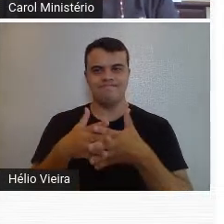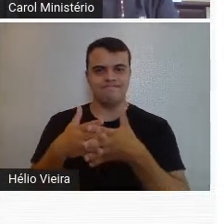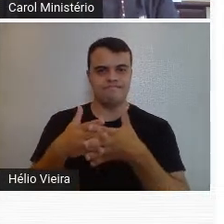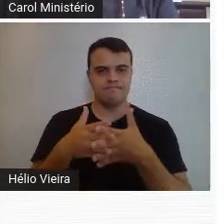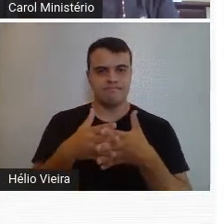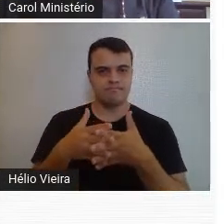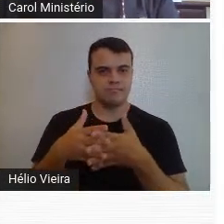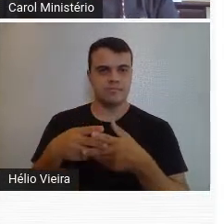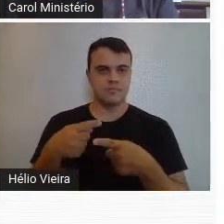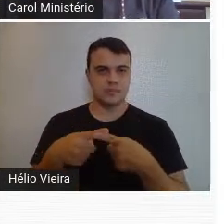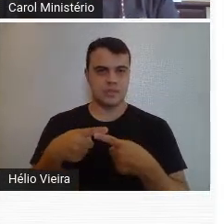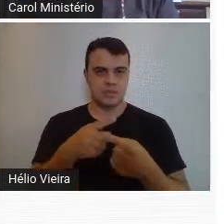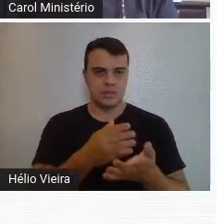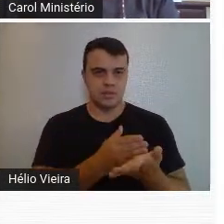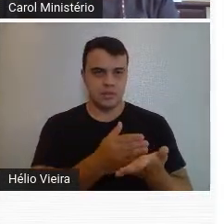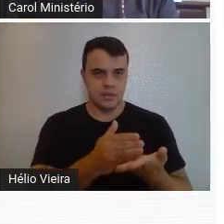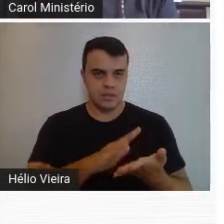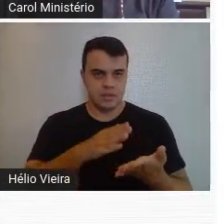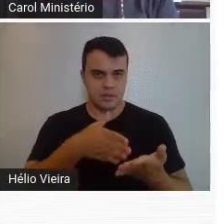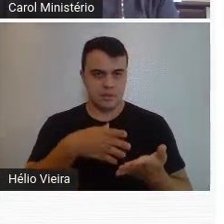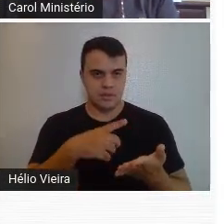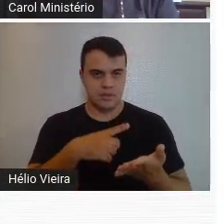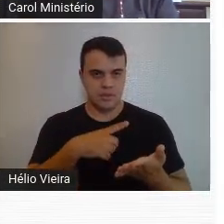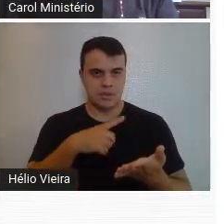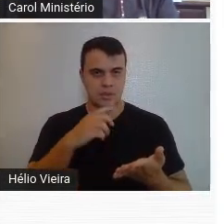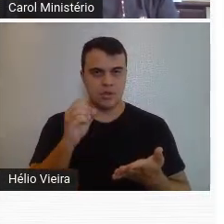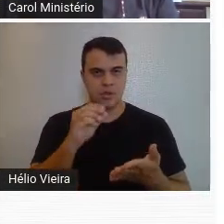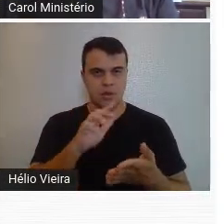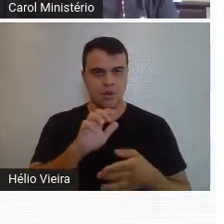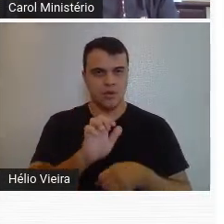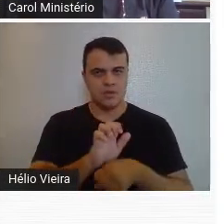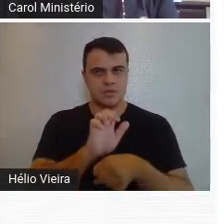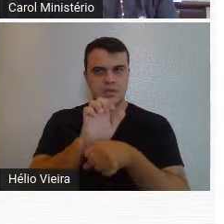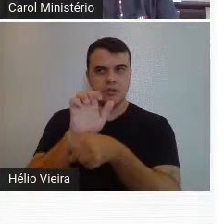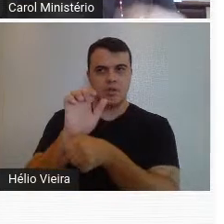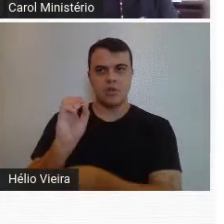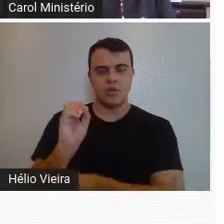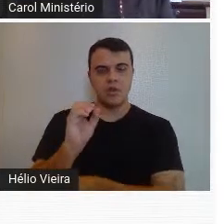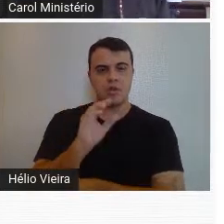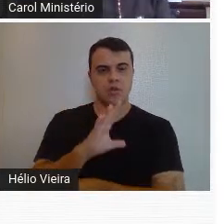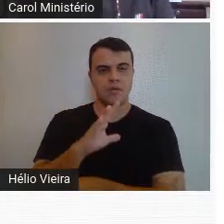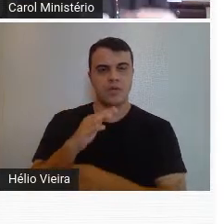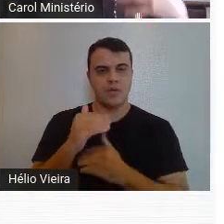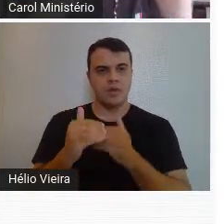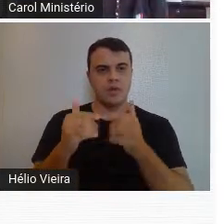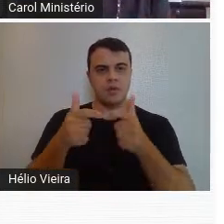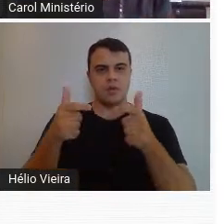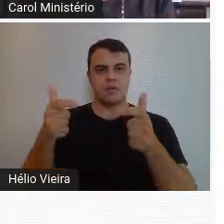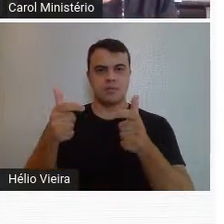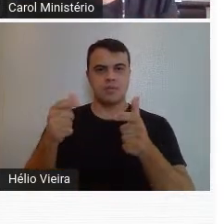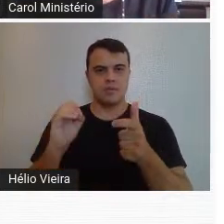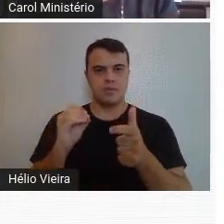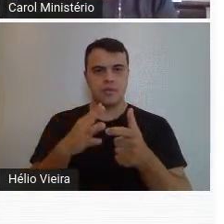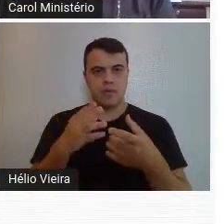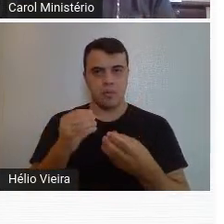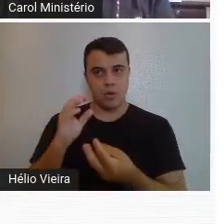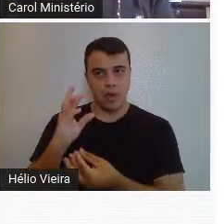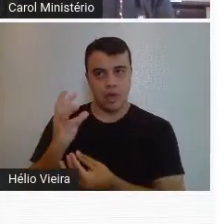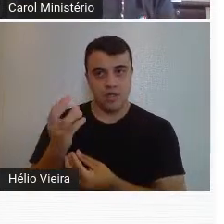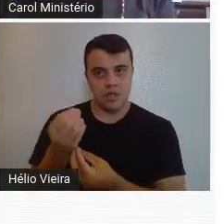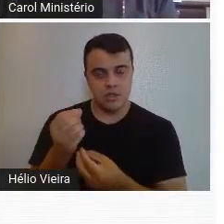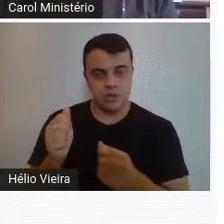com o início da instalação do Estado Novo, o crescimento do Partido Comunista, muitos artistas